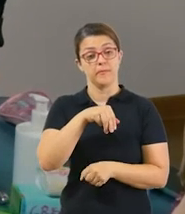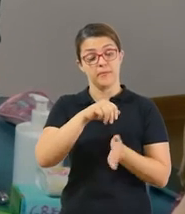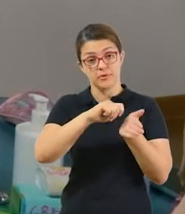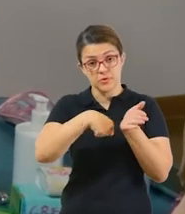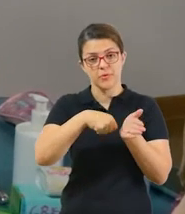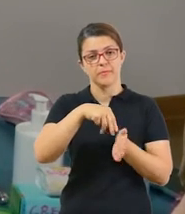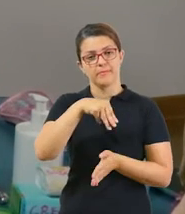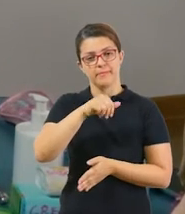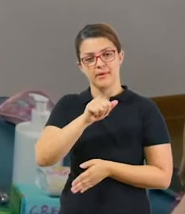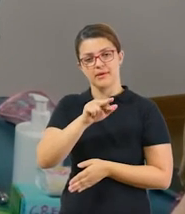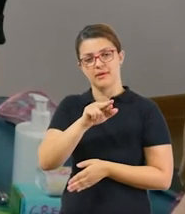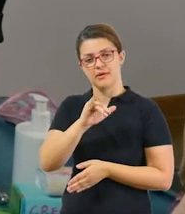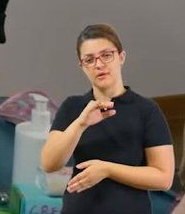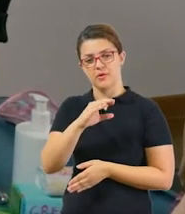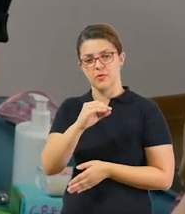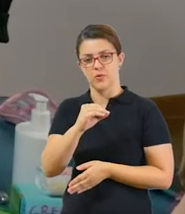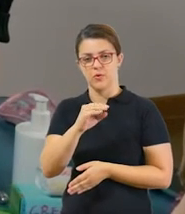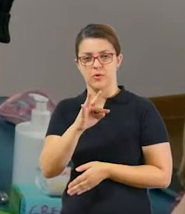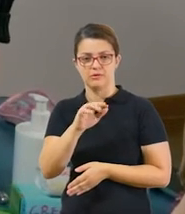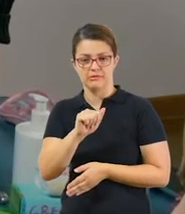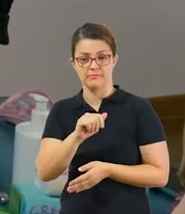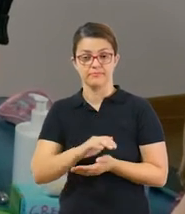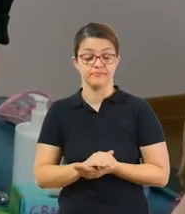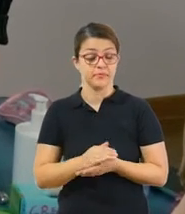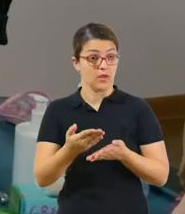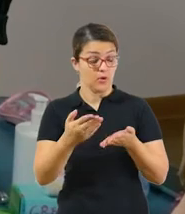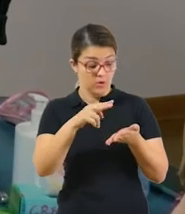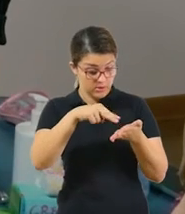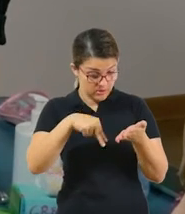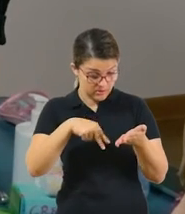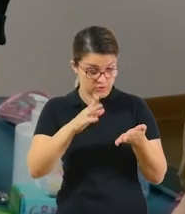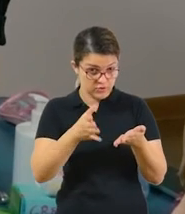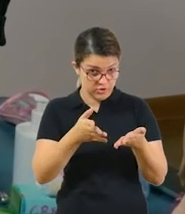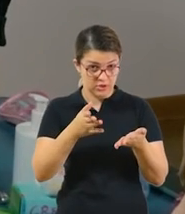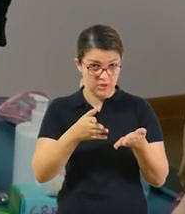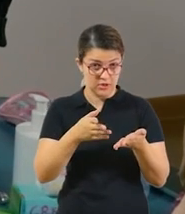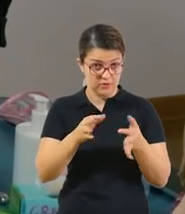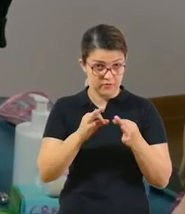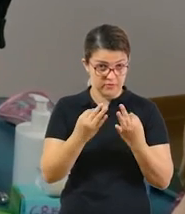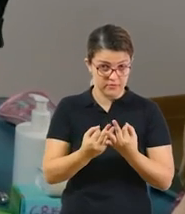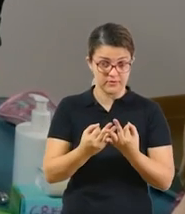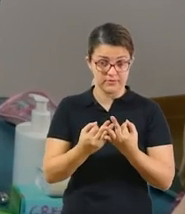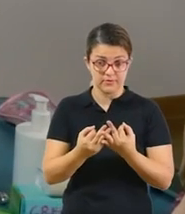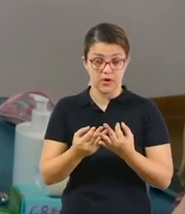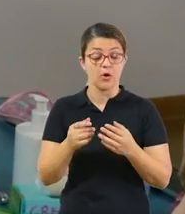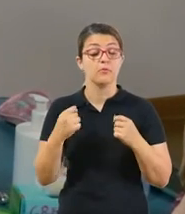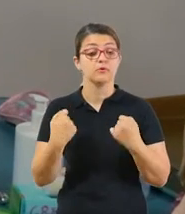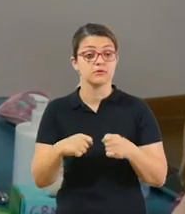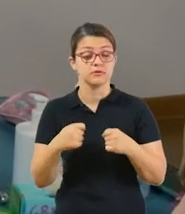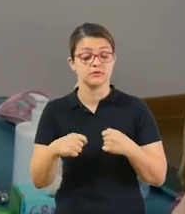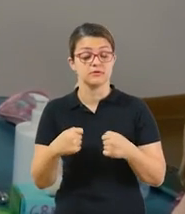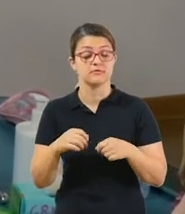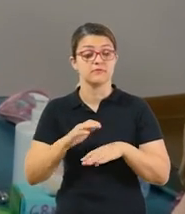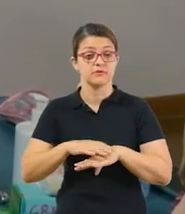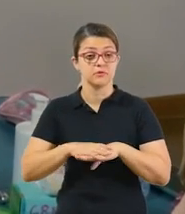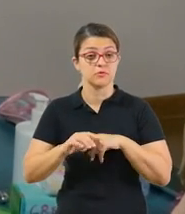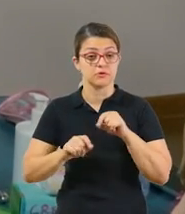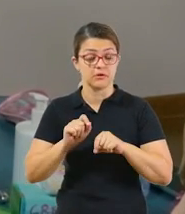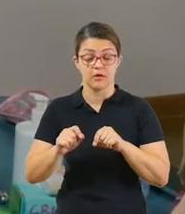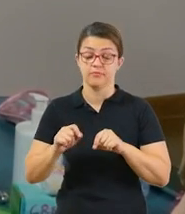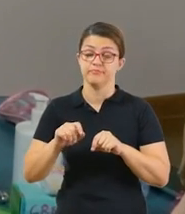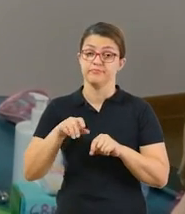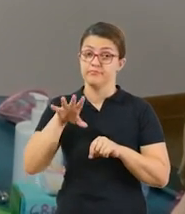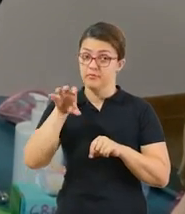Agora que você já leu aí na sua casa com a ajuda de um adulto, vamos ver o que você precisa fazer. Você vai pegar o seu caderno de língua